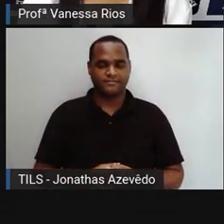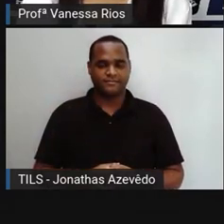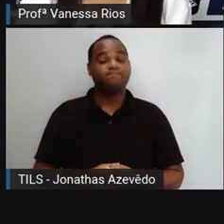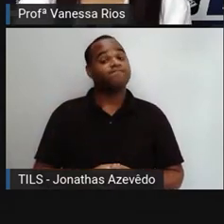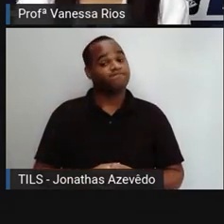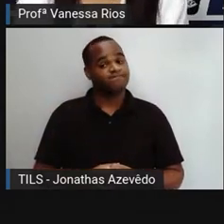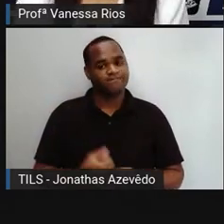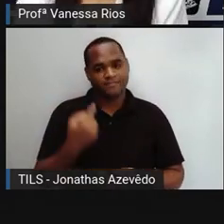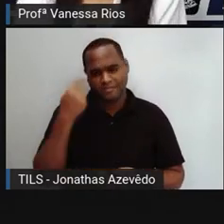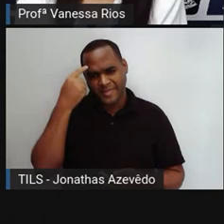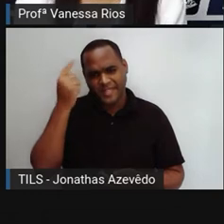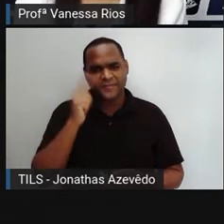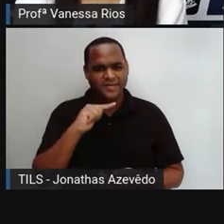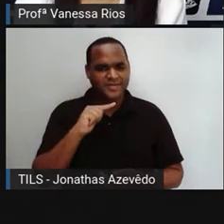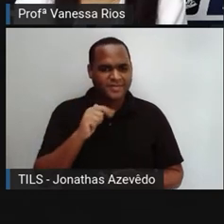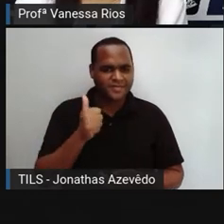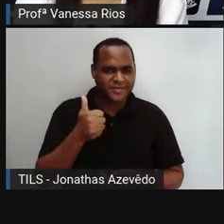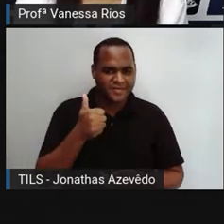Pensaram aí?